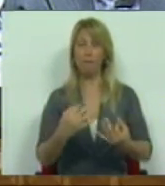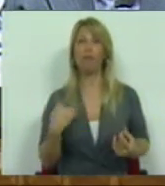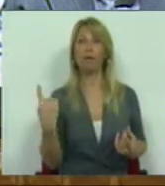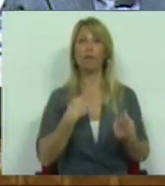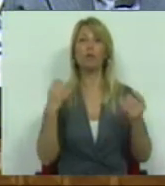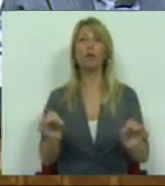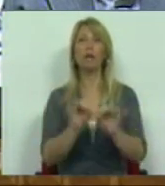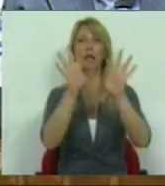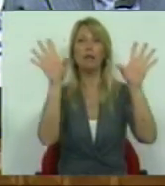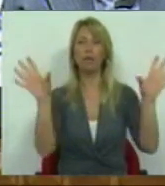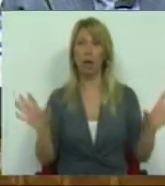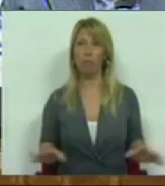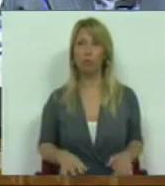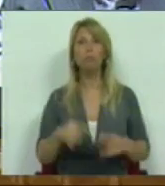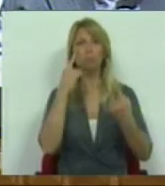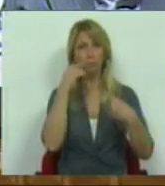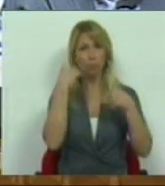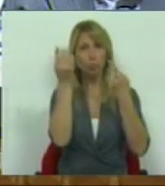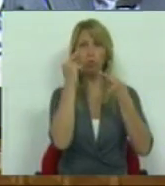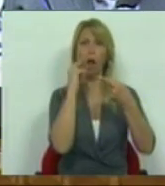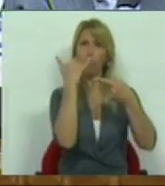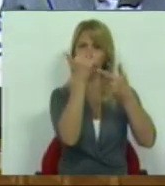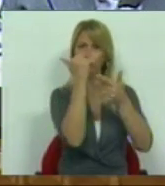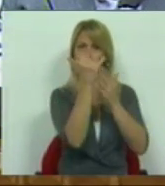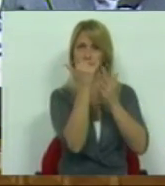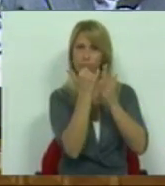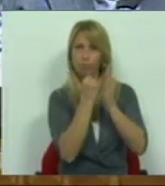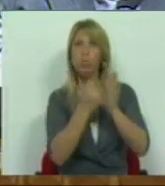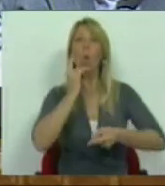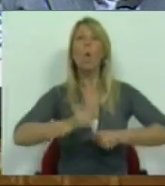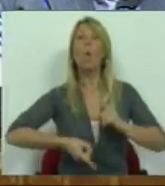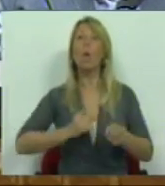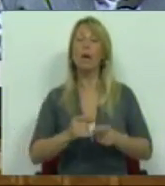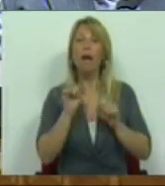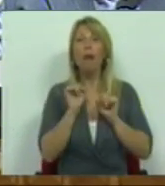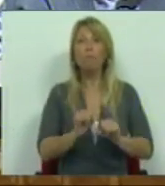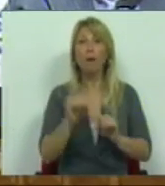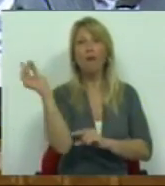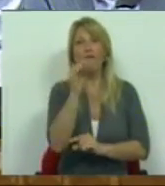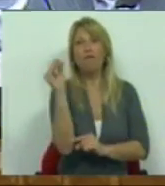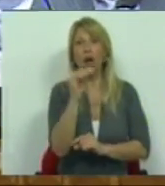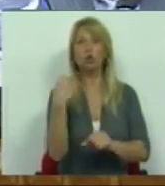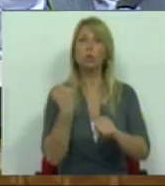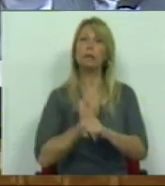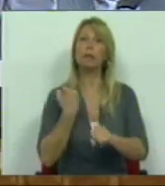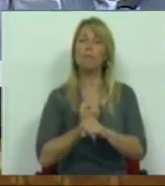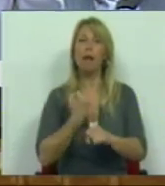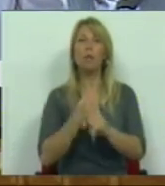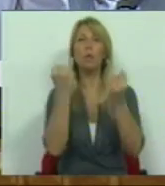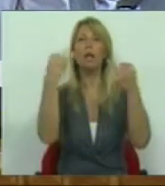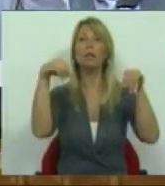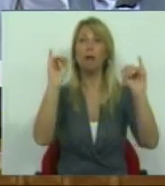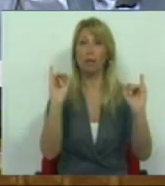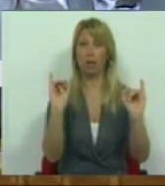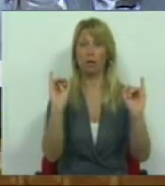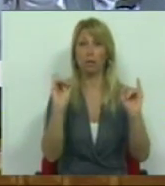e tipificamos o que é o falso trabalho independente, a partir da consideração